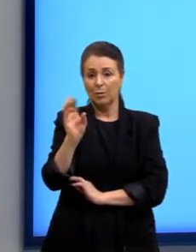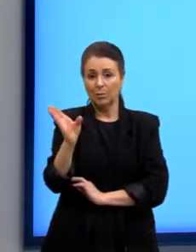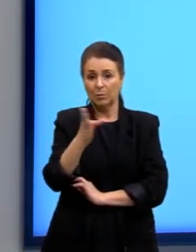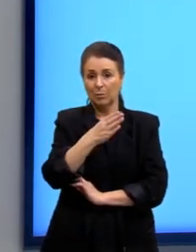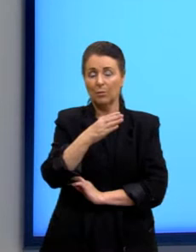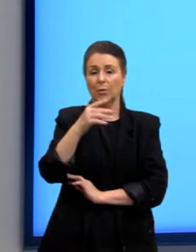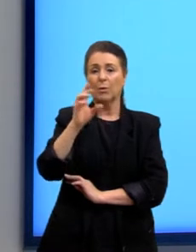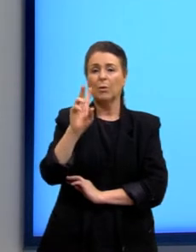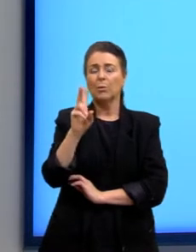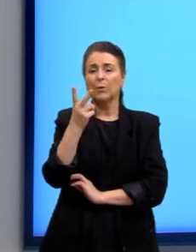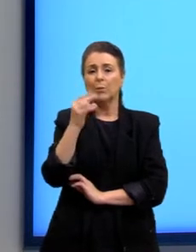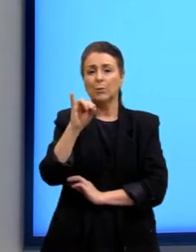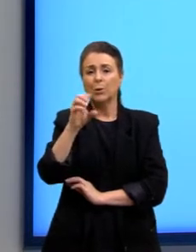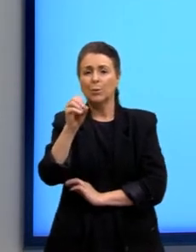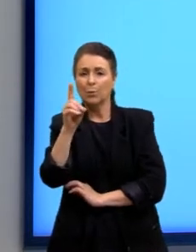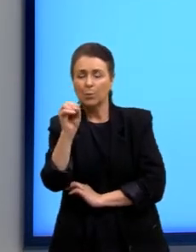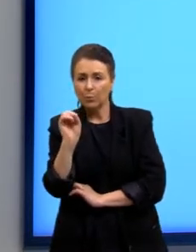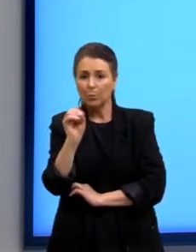iodo.